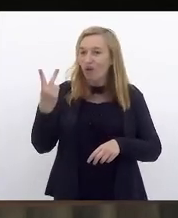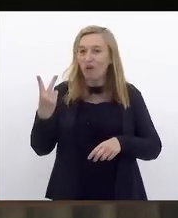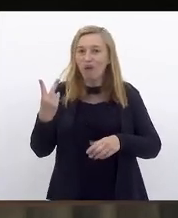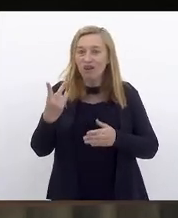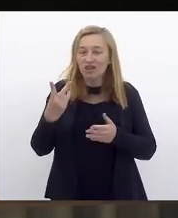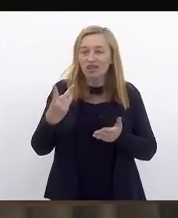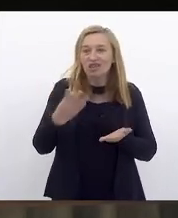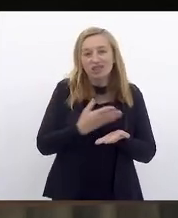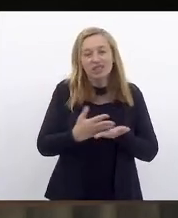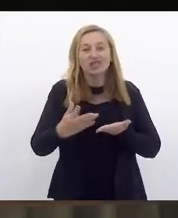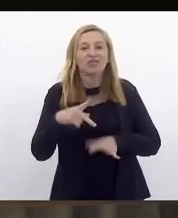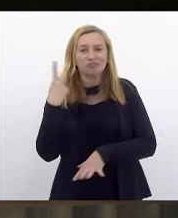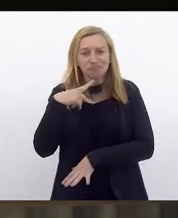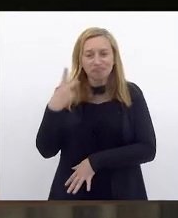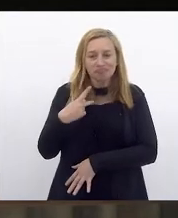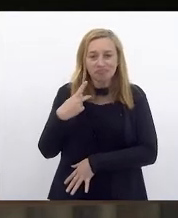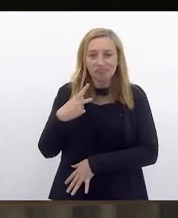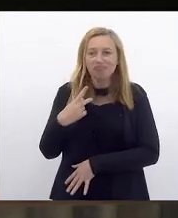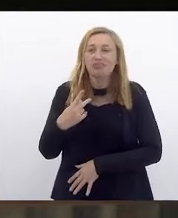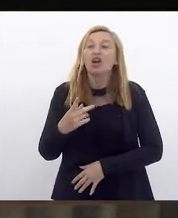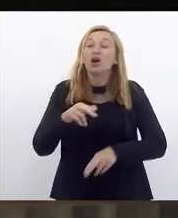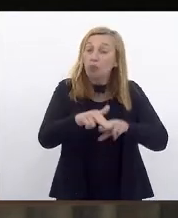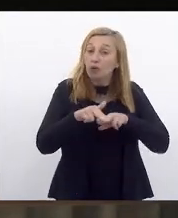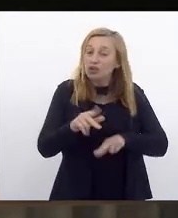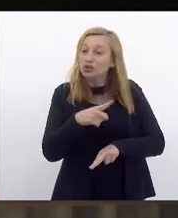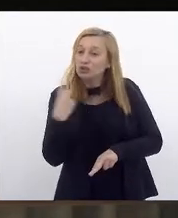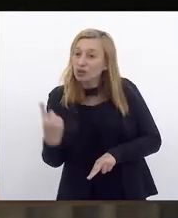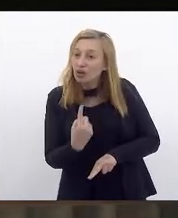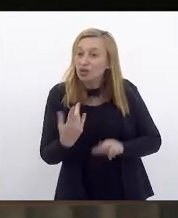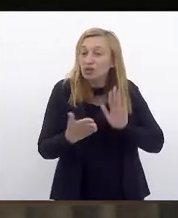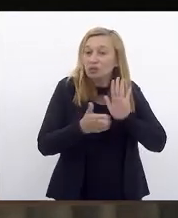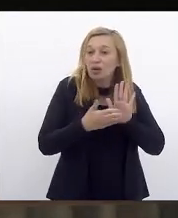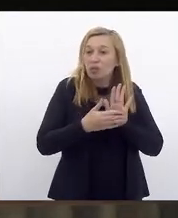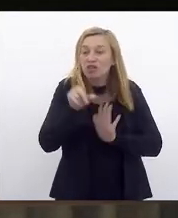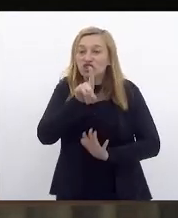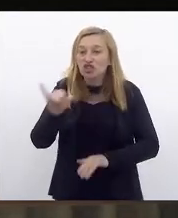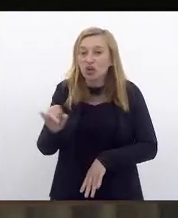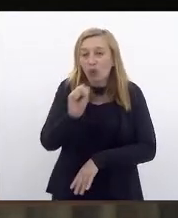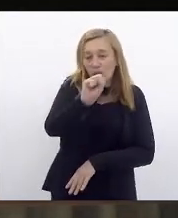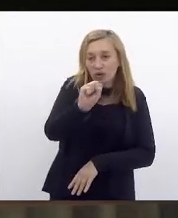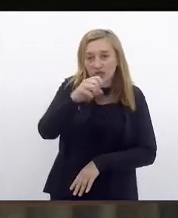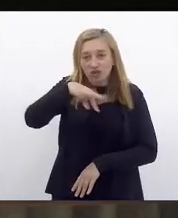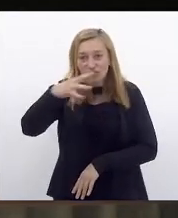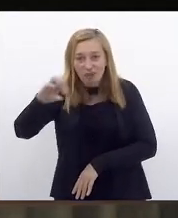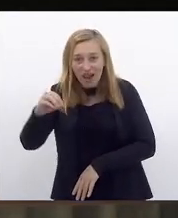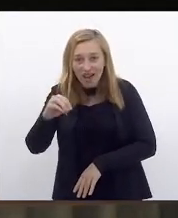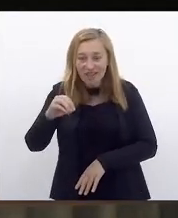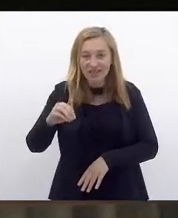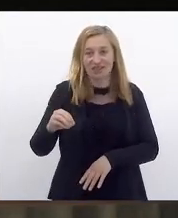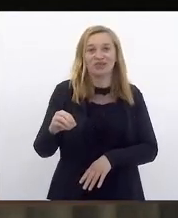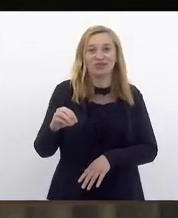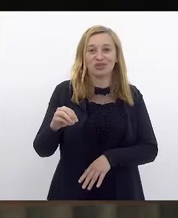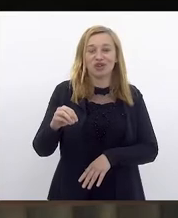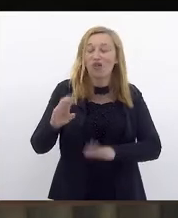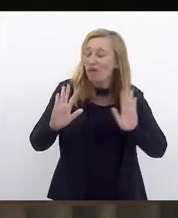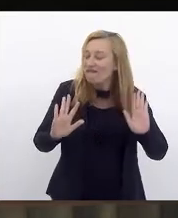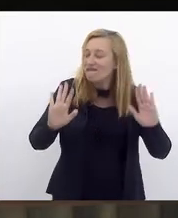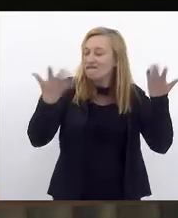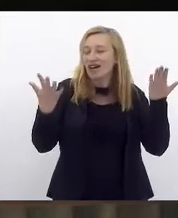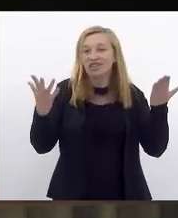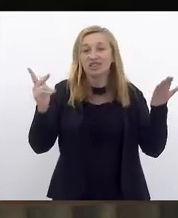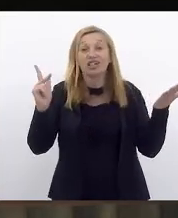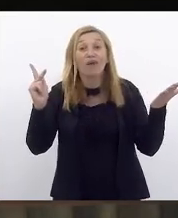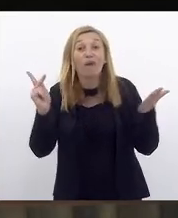do parlamento fluminense. Por isso nós propusemos o dia 8 de março, que remonta a uma festa que